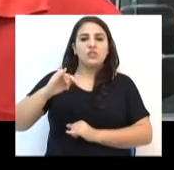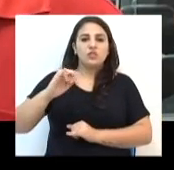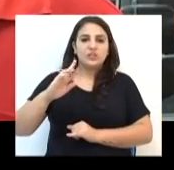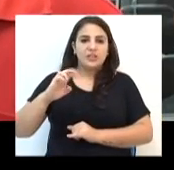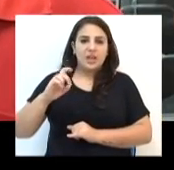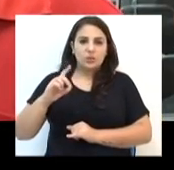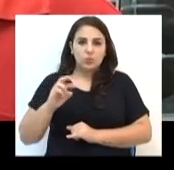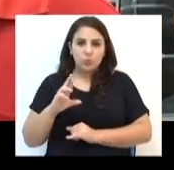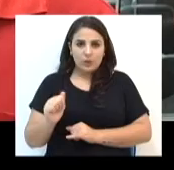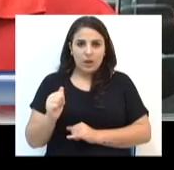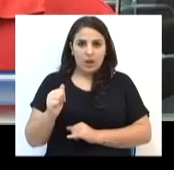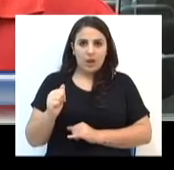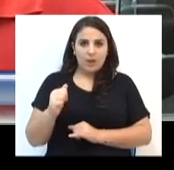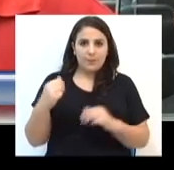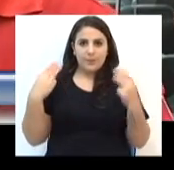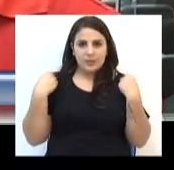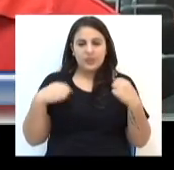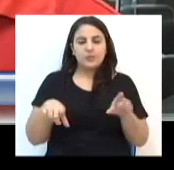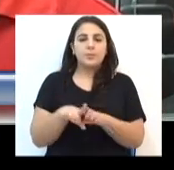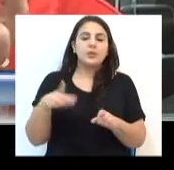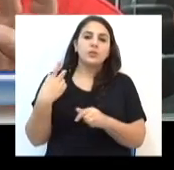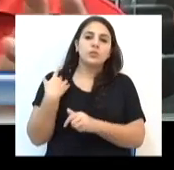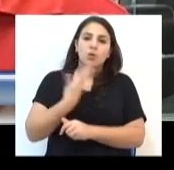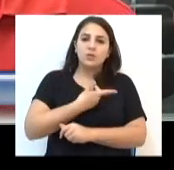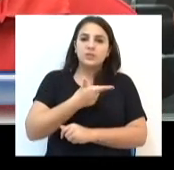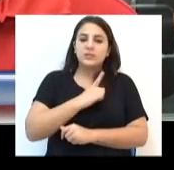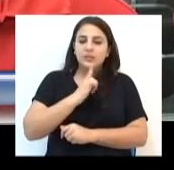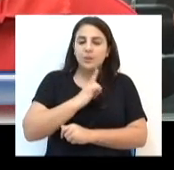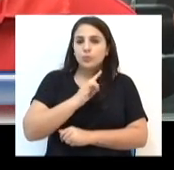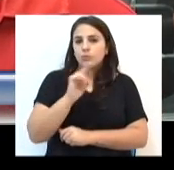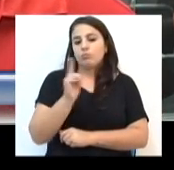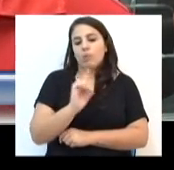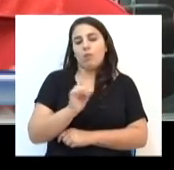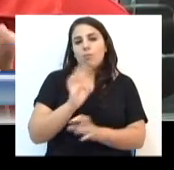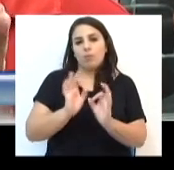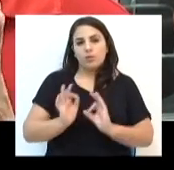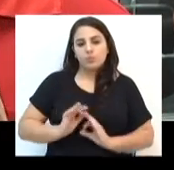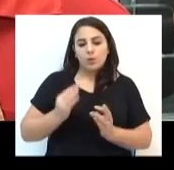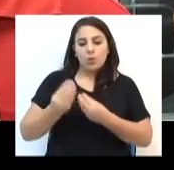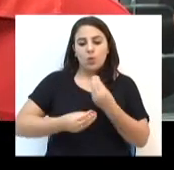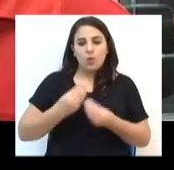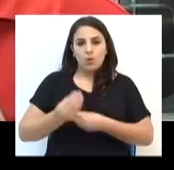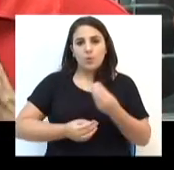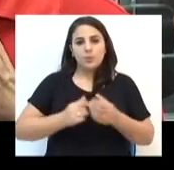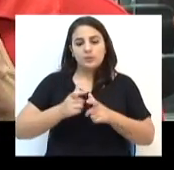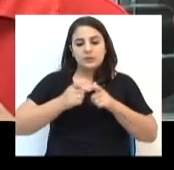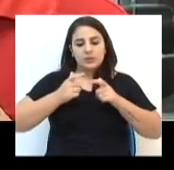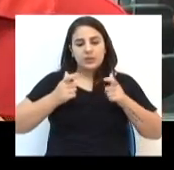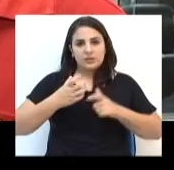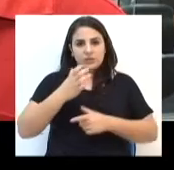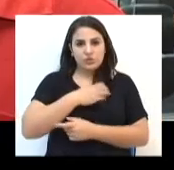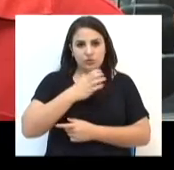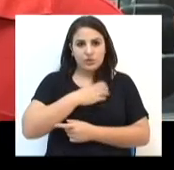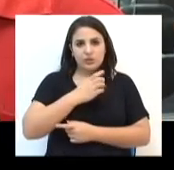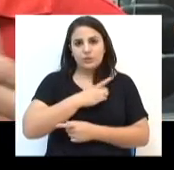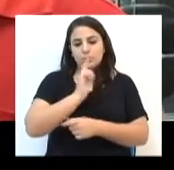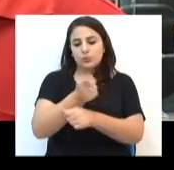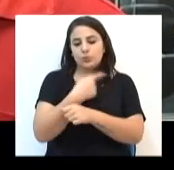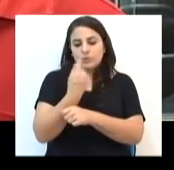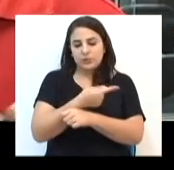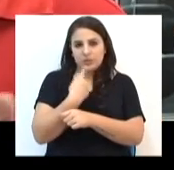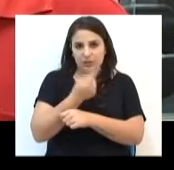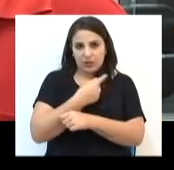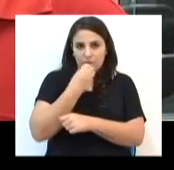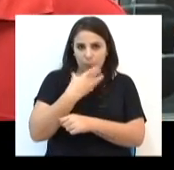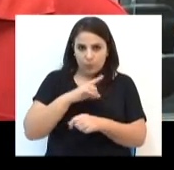É que nós herdamos um não planejamento de como se cresce de forma sustentável a